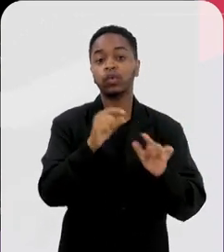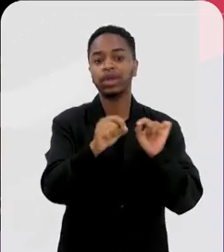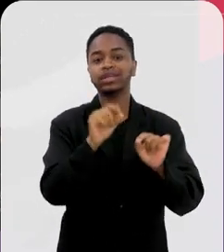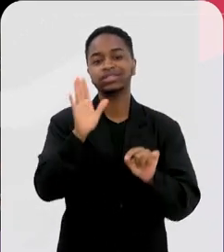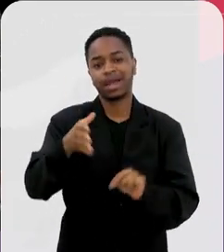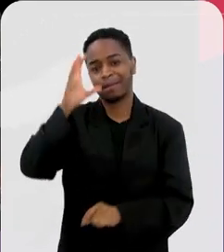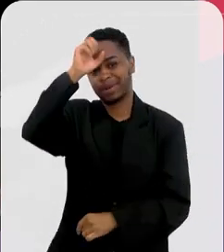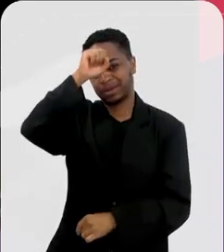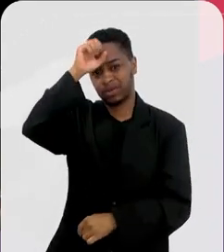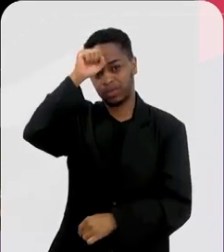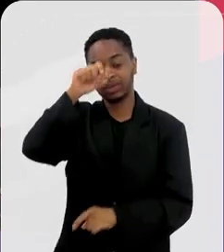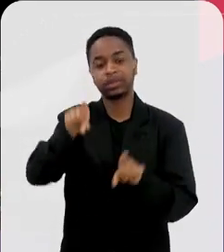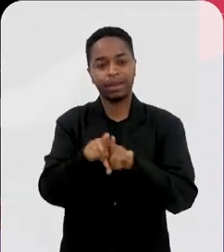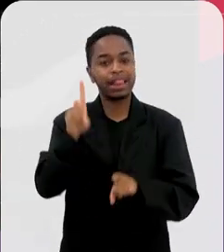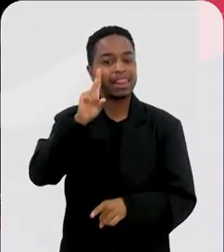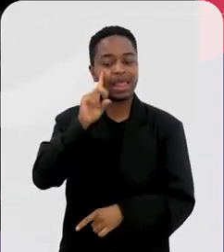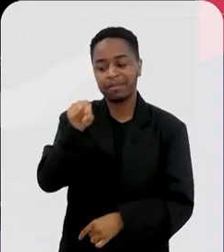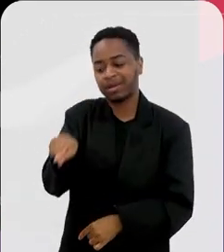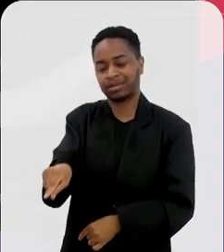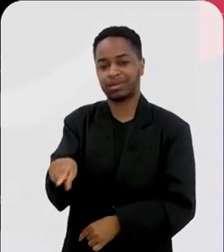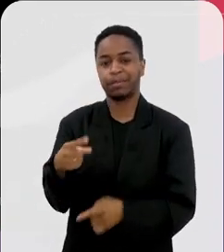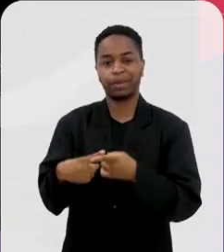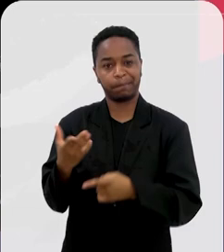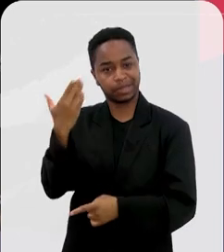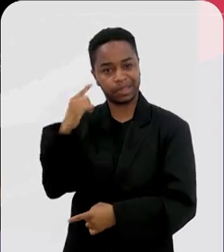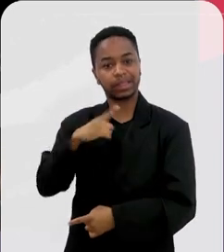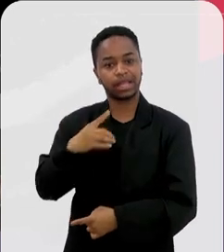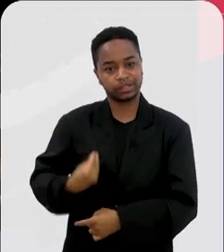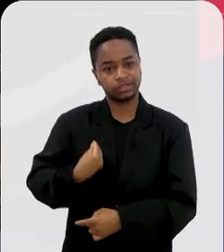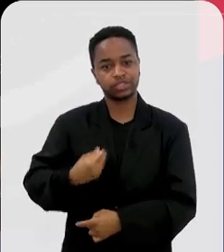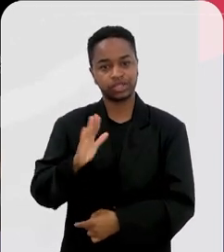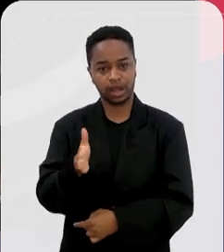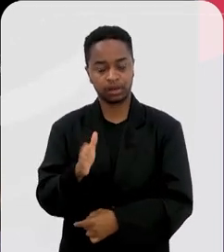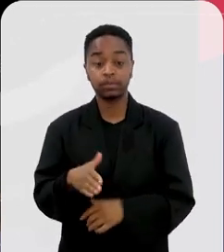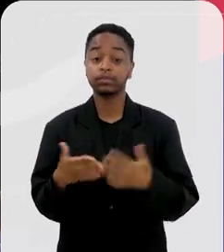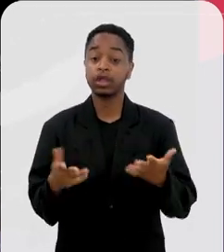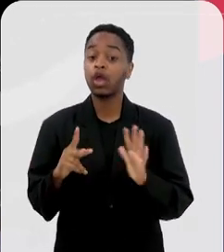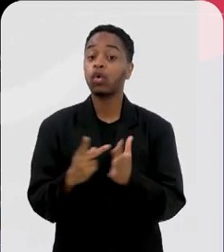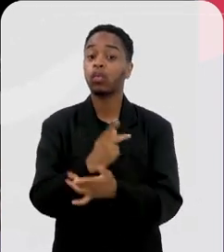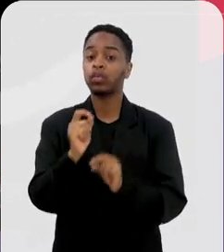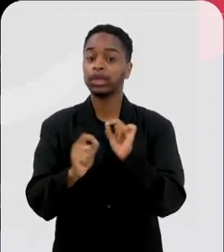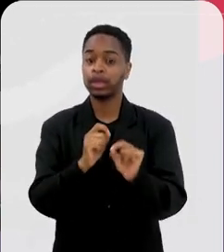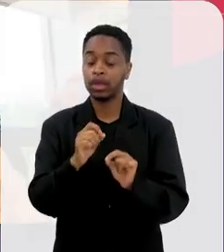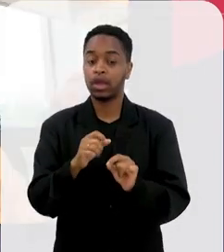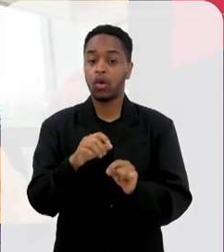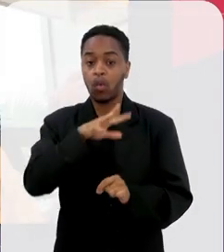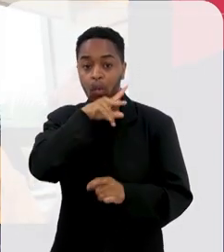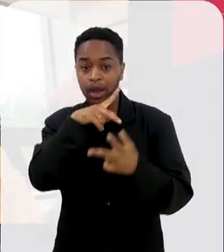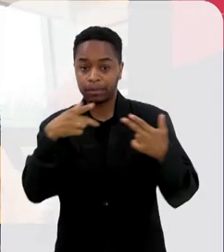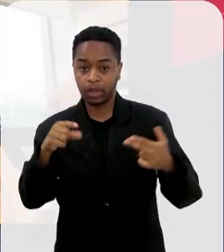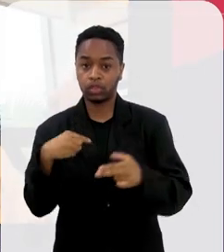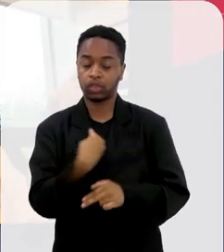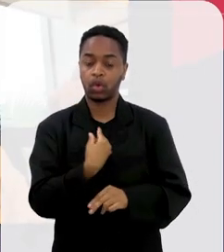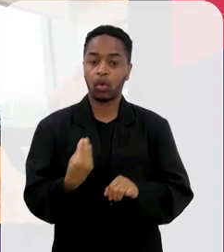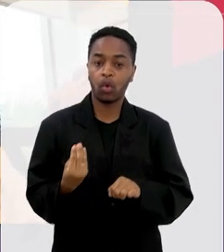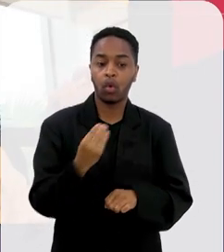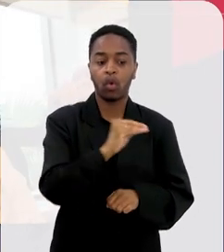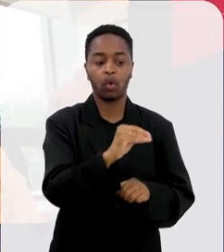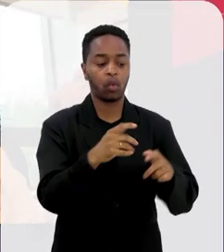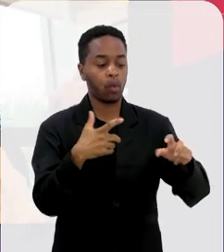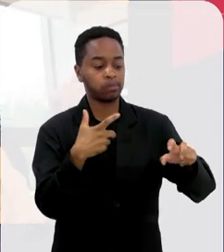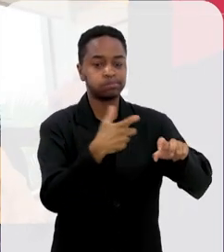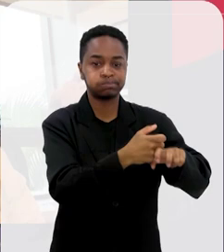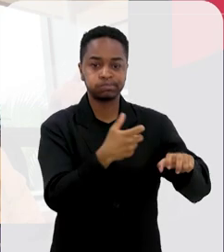diz que ele aprendeu aquela tarefa e que ele lembra do objeto antigo. Então, o que aconteceu foi que os animais que receberam infusão da proteína